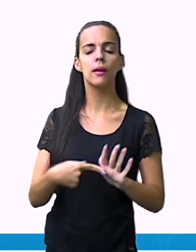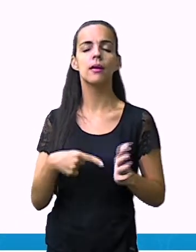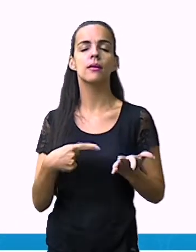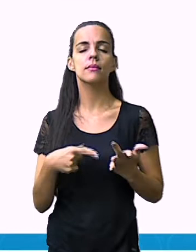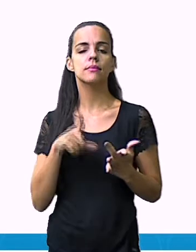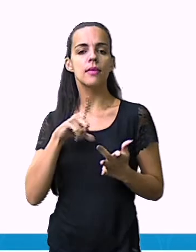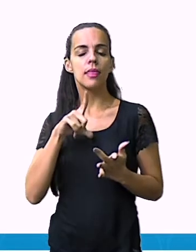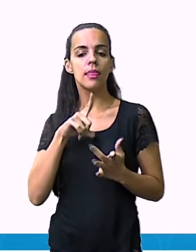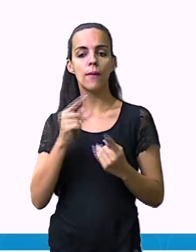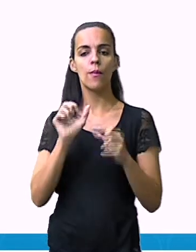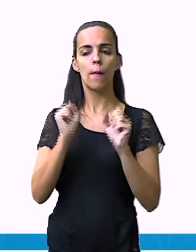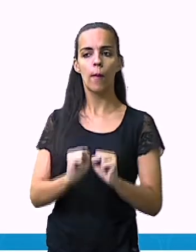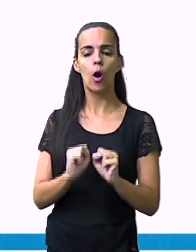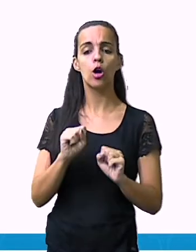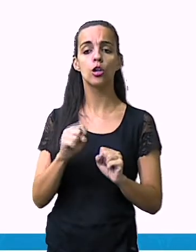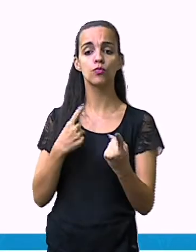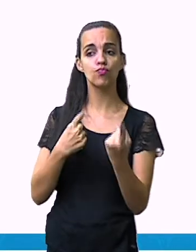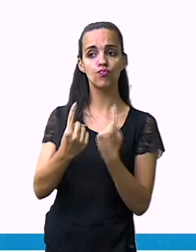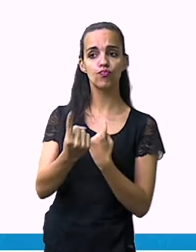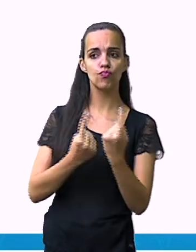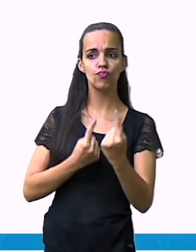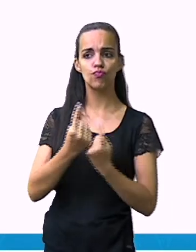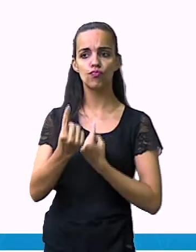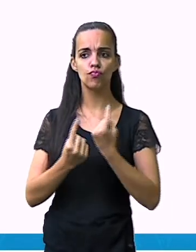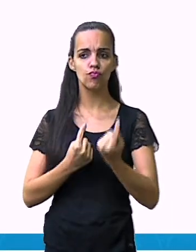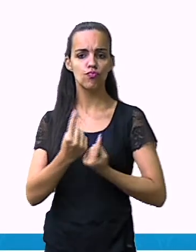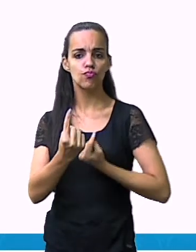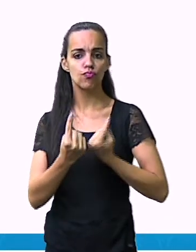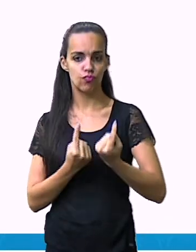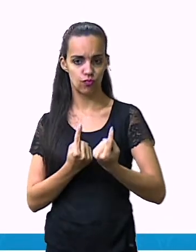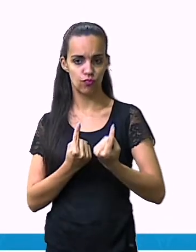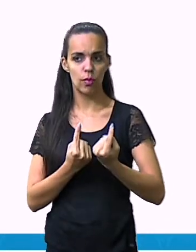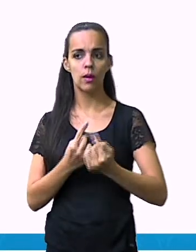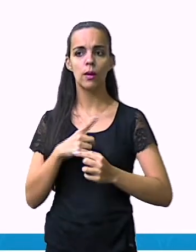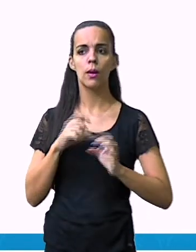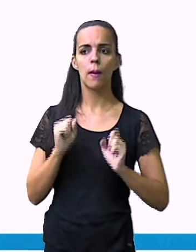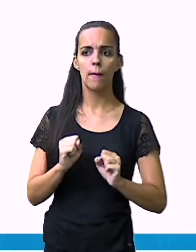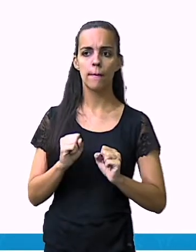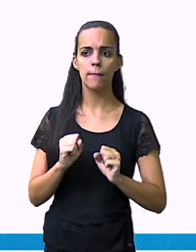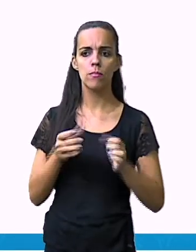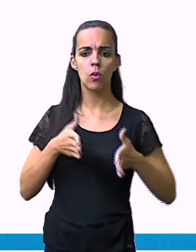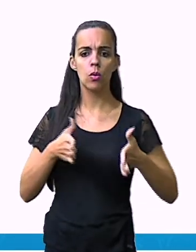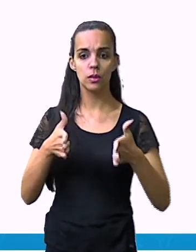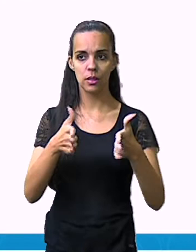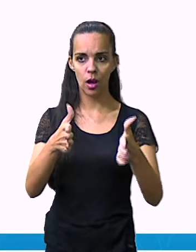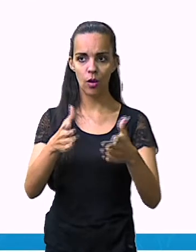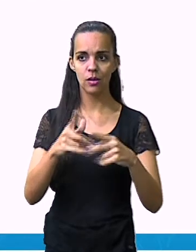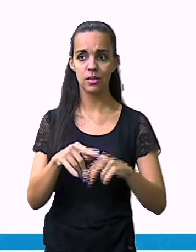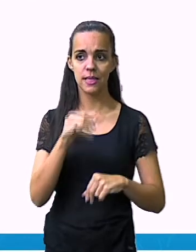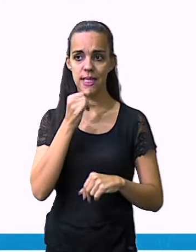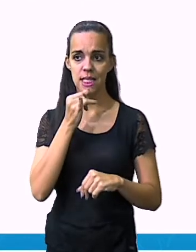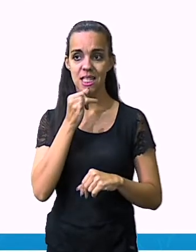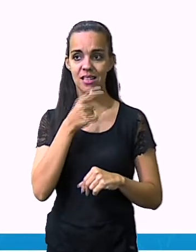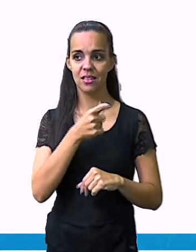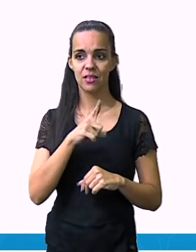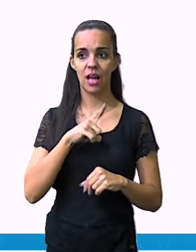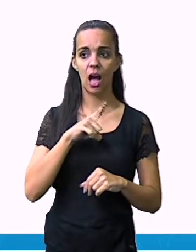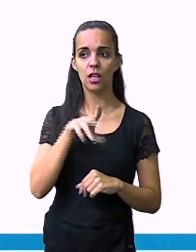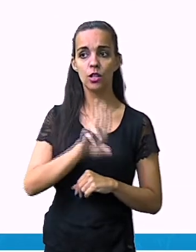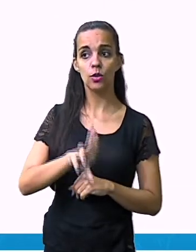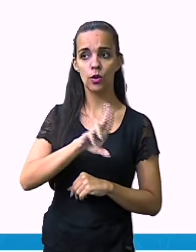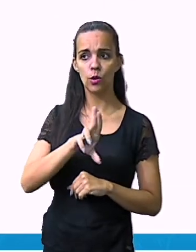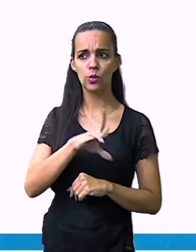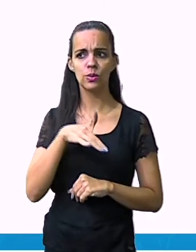duplo sentido de circulação. Lembrando, duplo, nós temos aí, no caso, a sílaba D